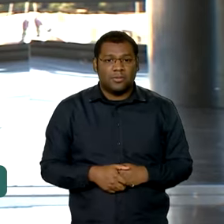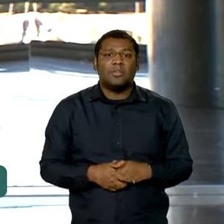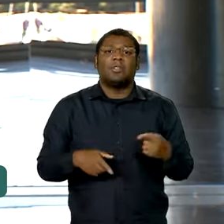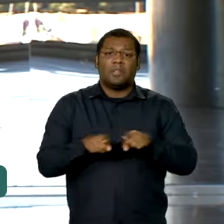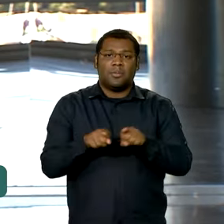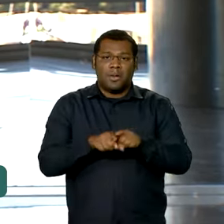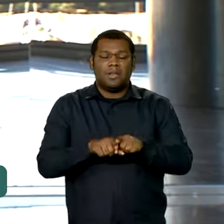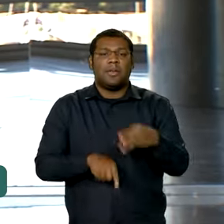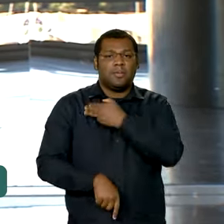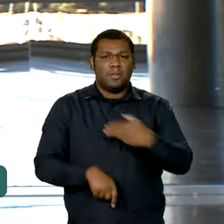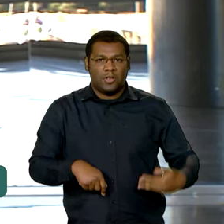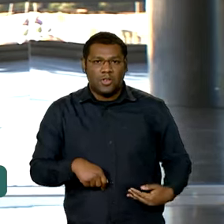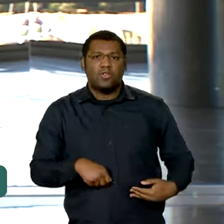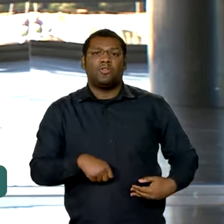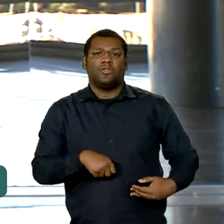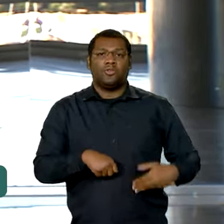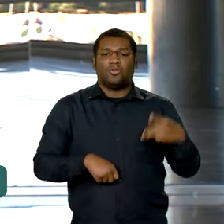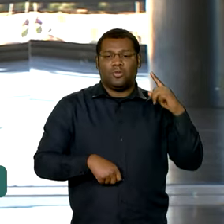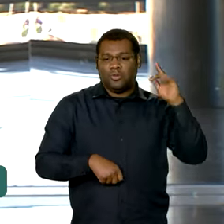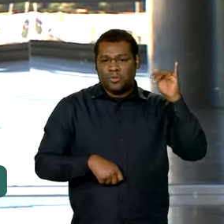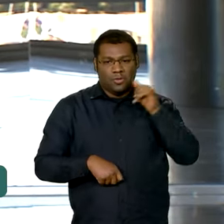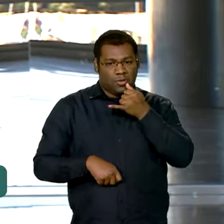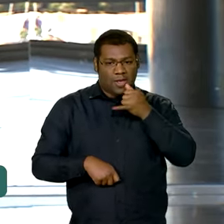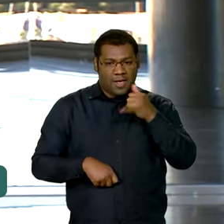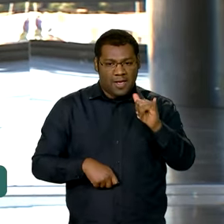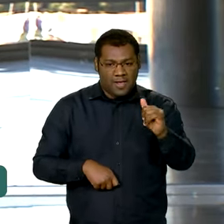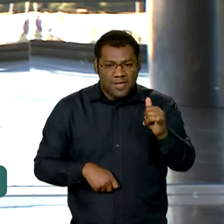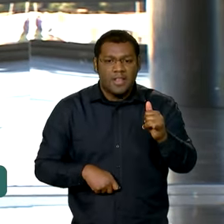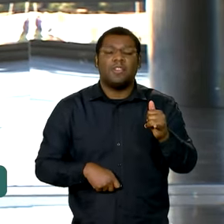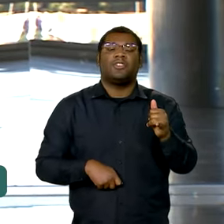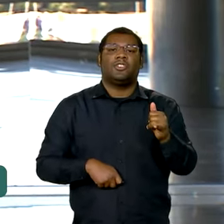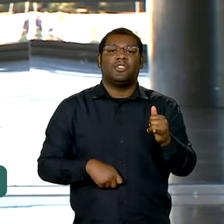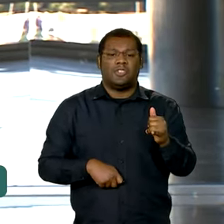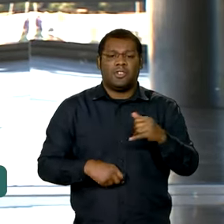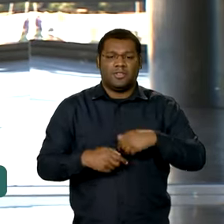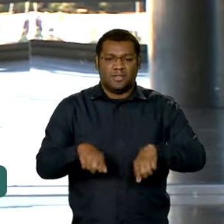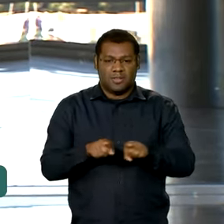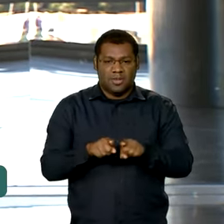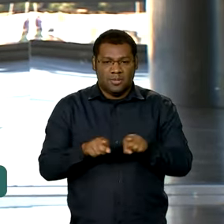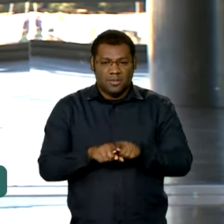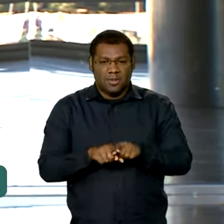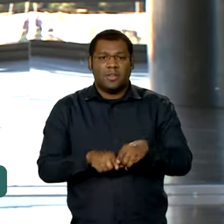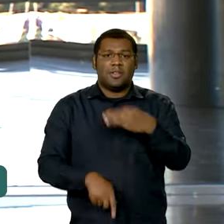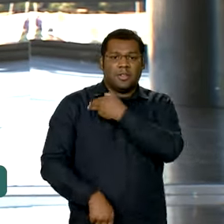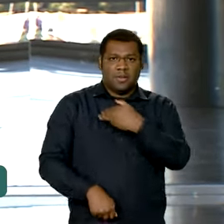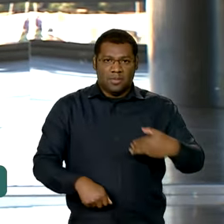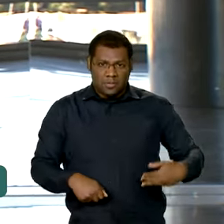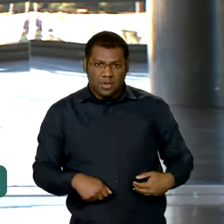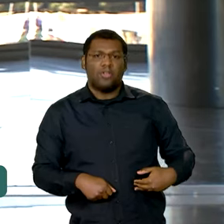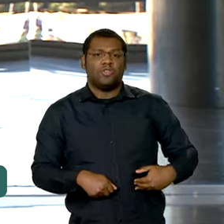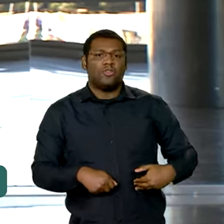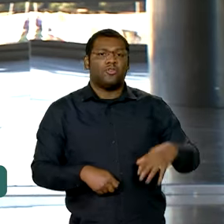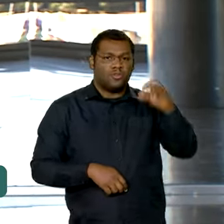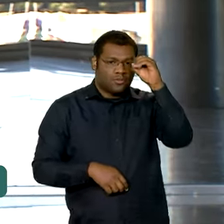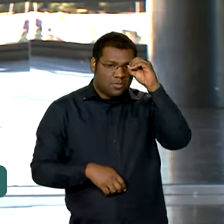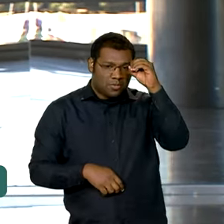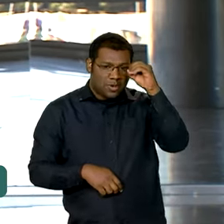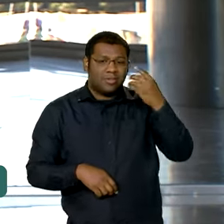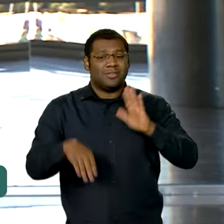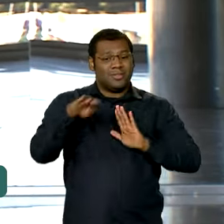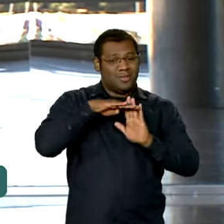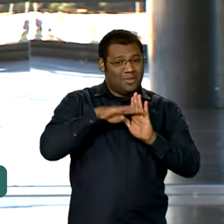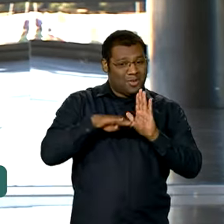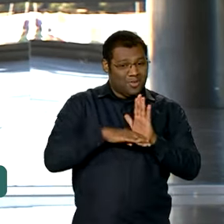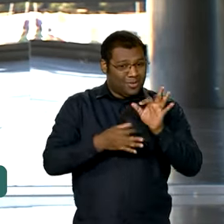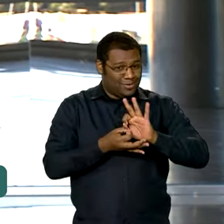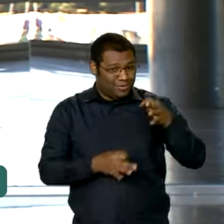Minas e Energia, Alexandre Silveira, e o ministro da Secretaria de Relações Institucionais, Alexandre Padilha. Então, uma agenda bem cheia do